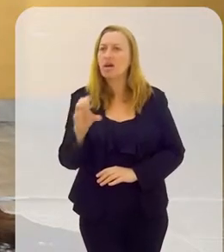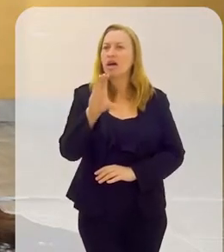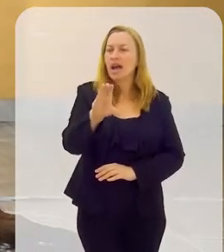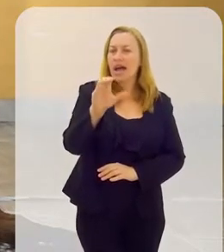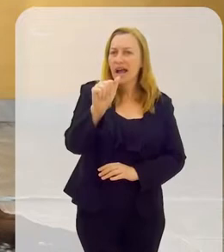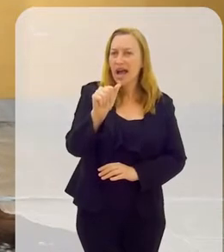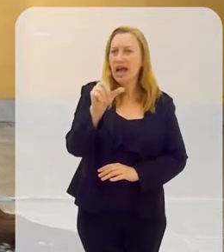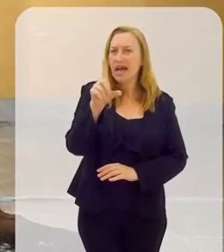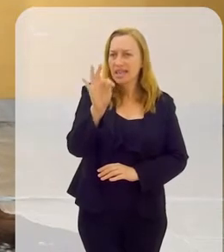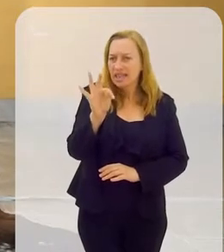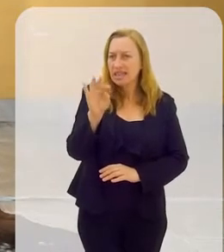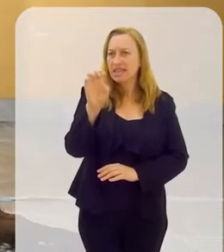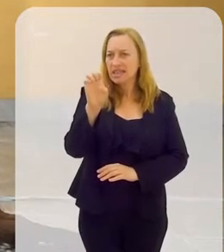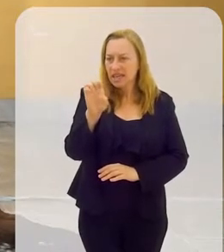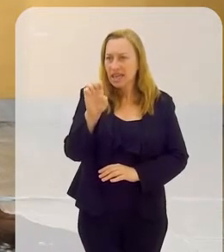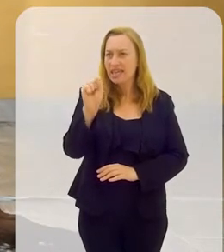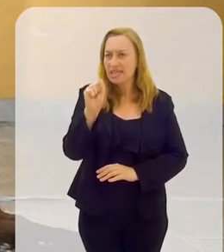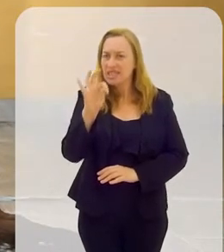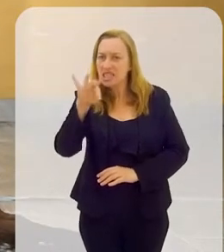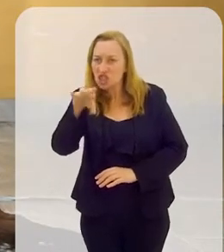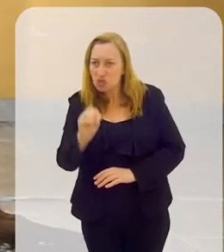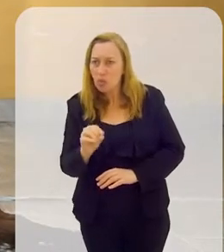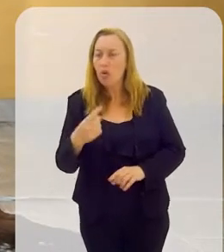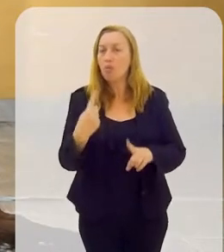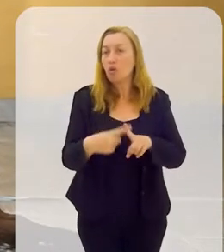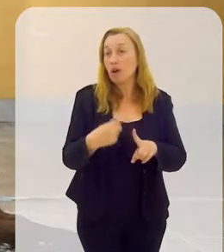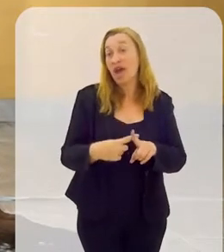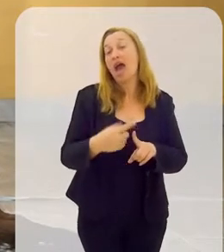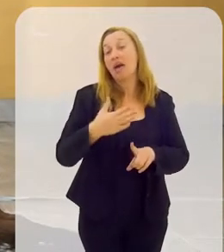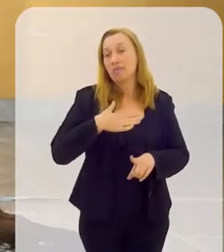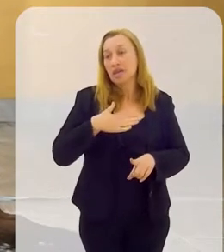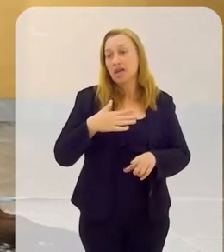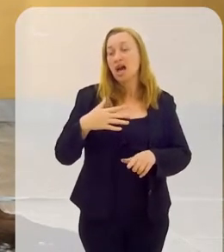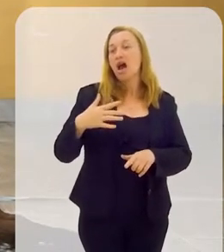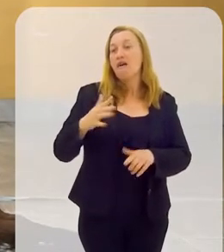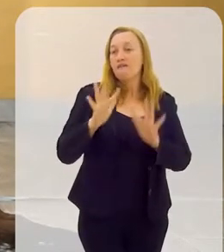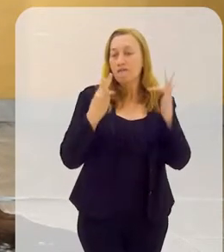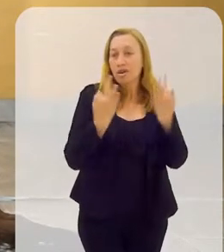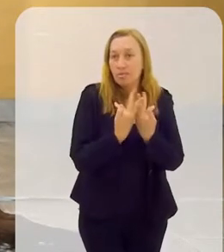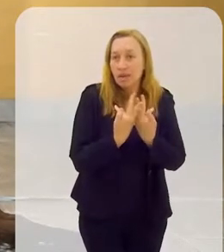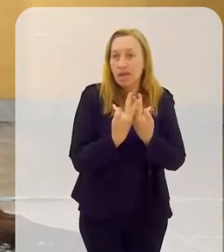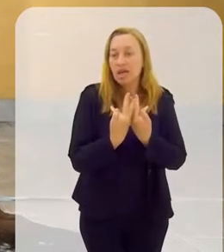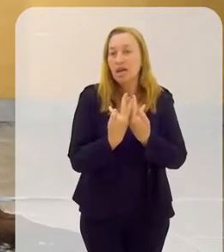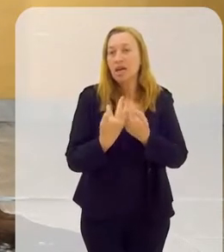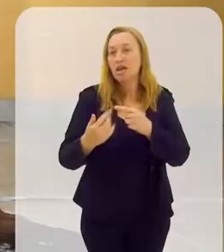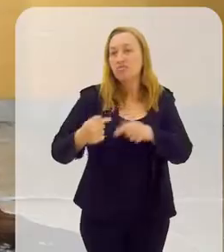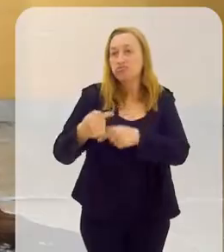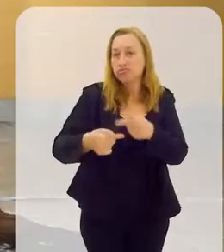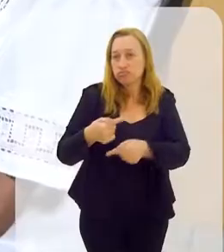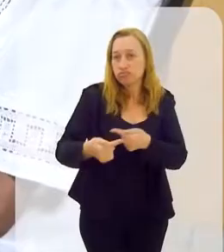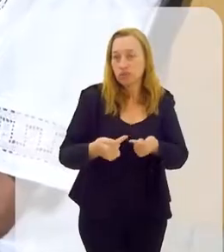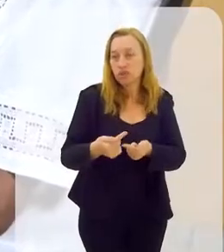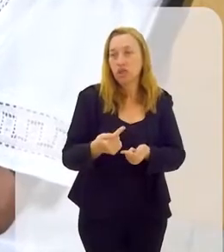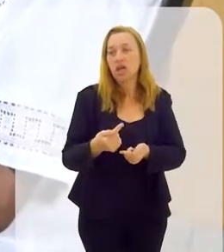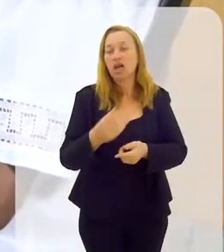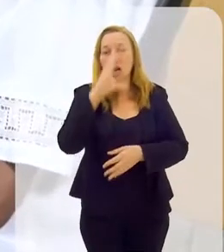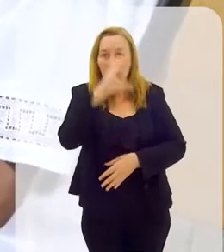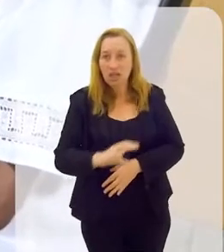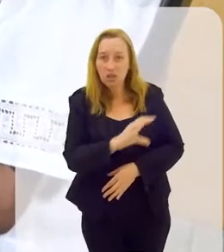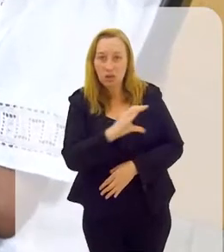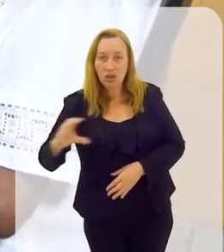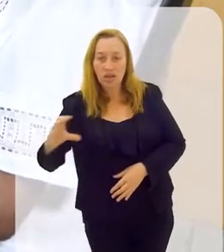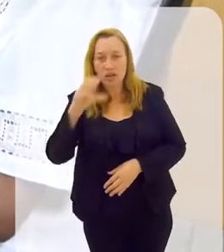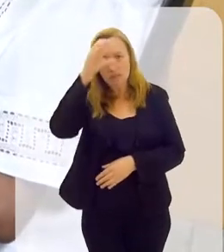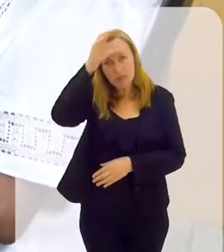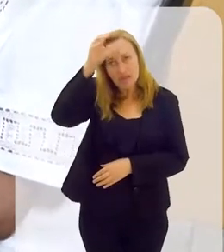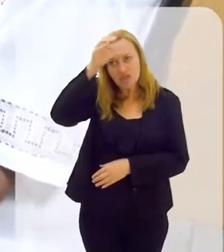mas eu fiz catecismo, fiz primeira comunhão porque a minha família era de origem católica, a família é a minha tia que me criou. Meu pai também era